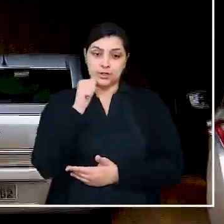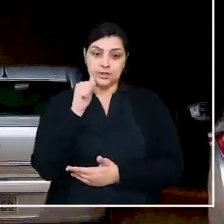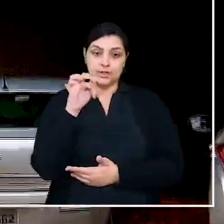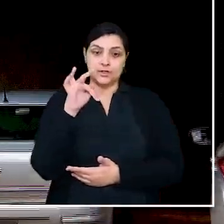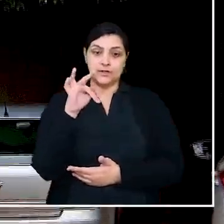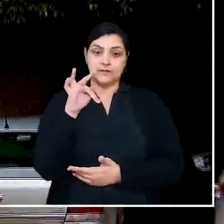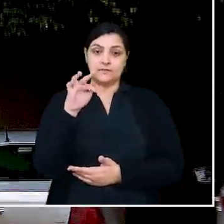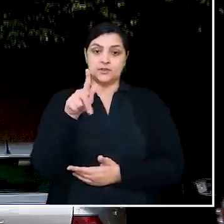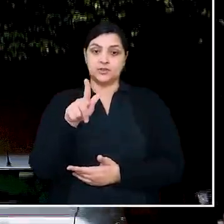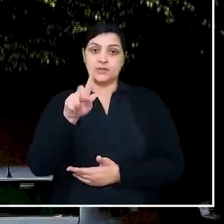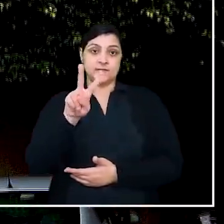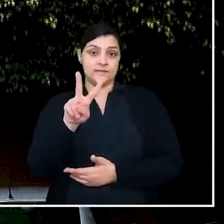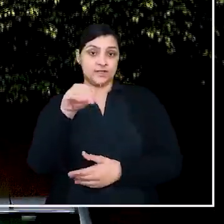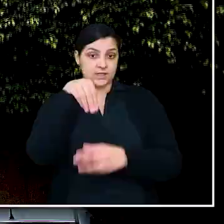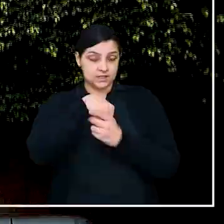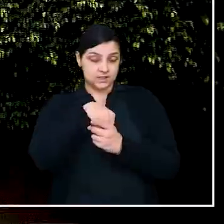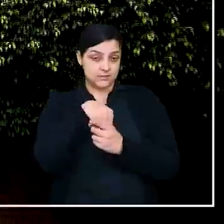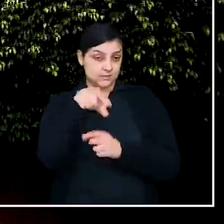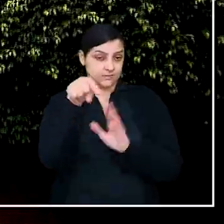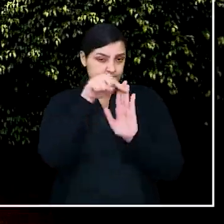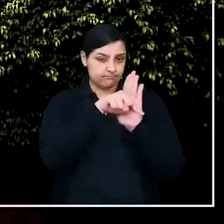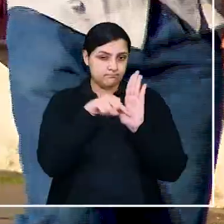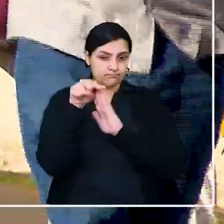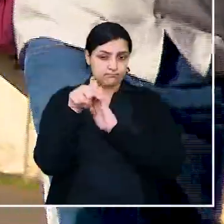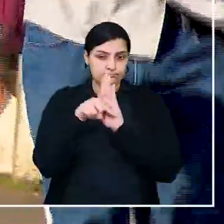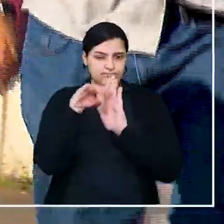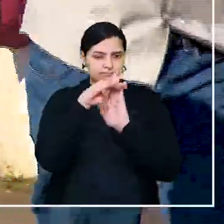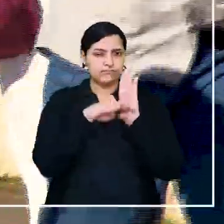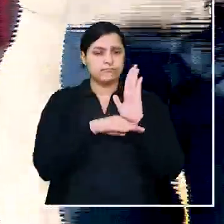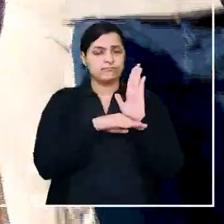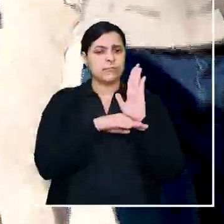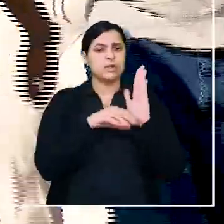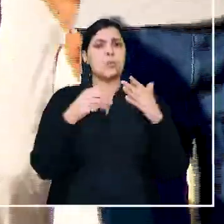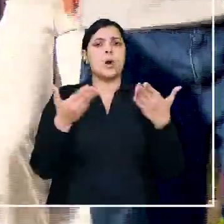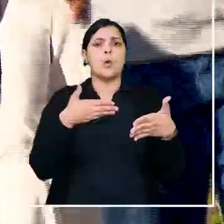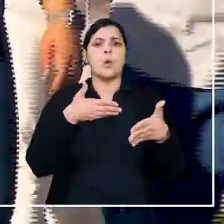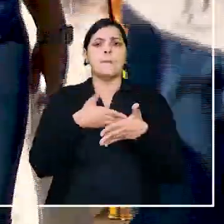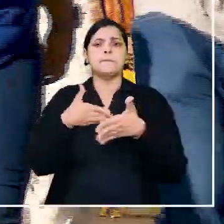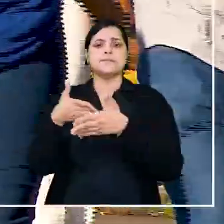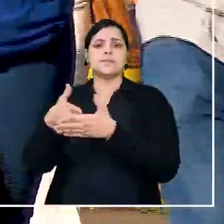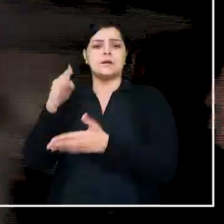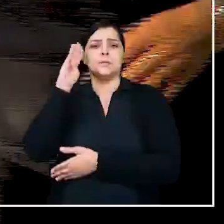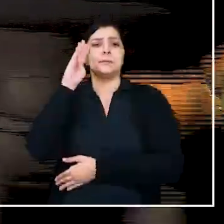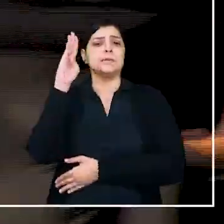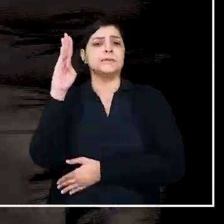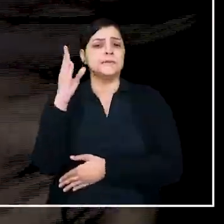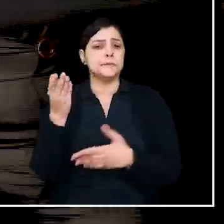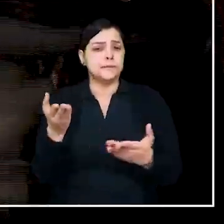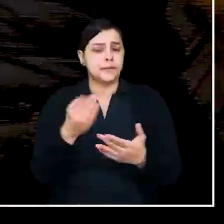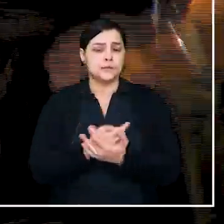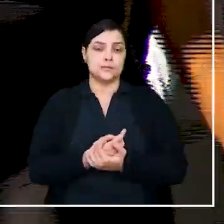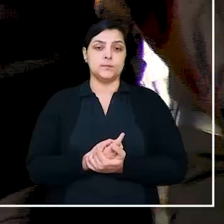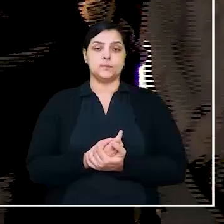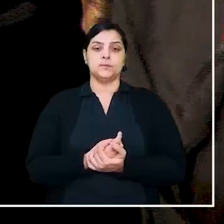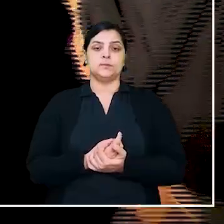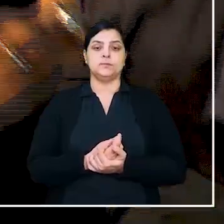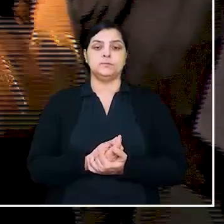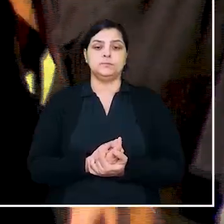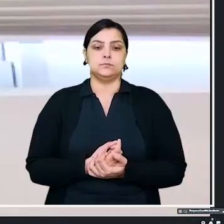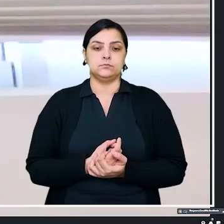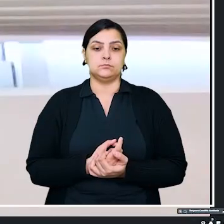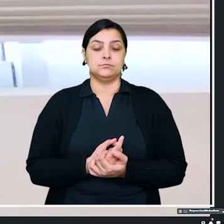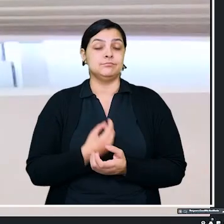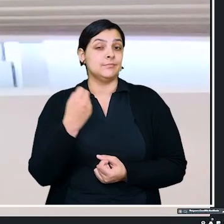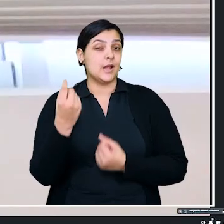pela Fundação Getúlio Vargas. Foram listados os principais obstáculos enfrentados pelas microempreendedoras.